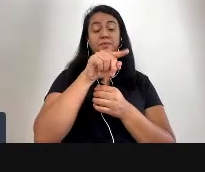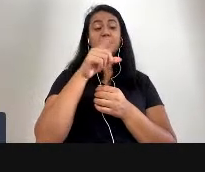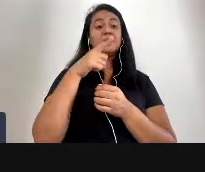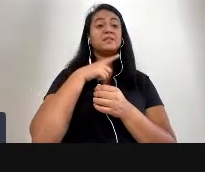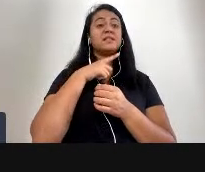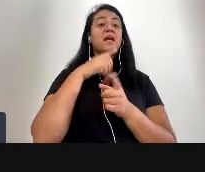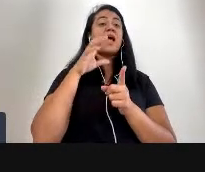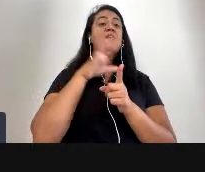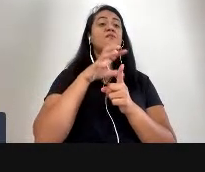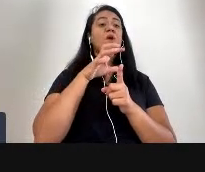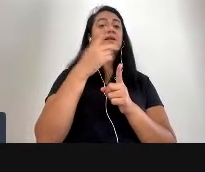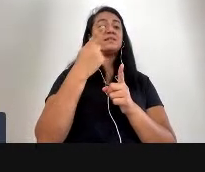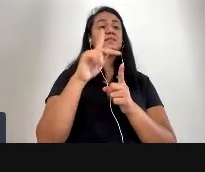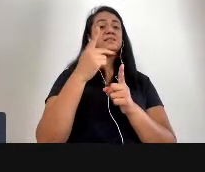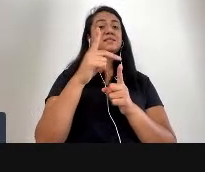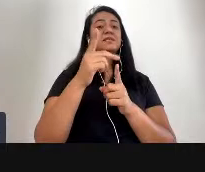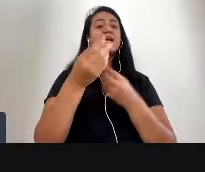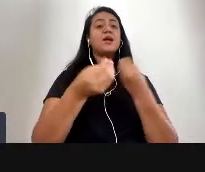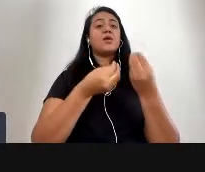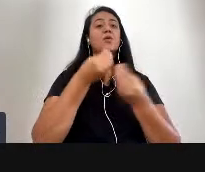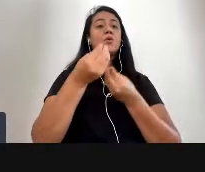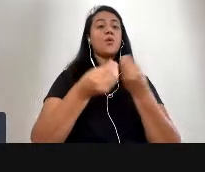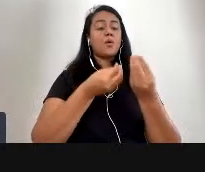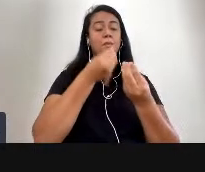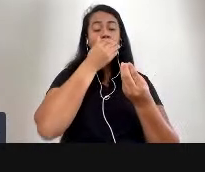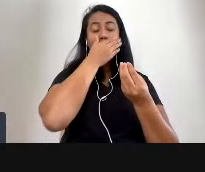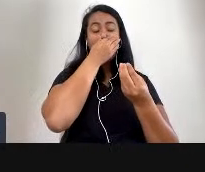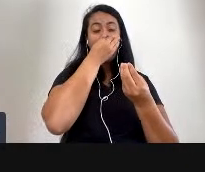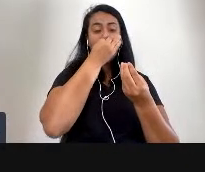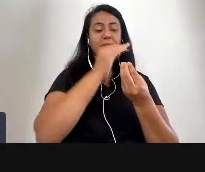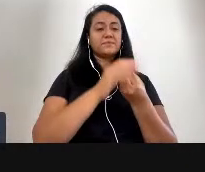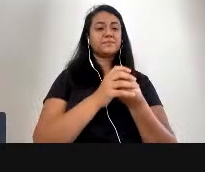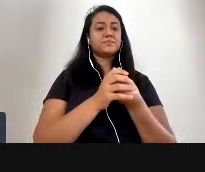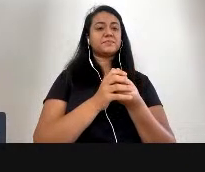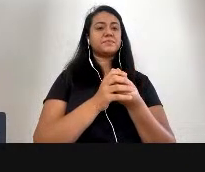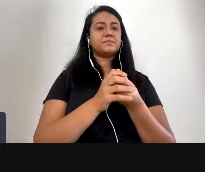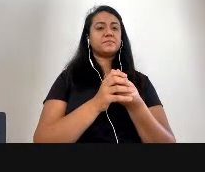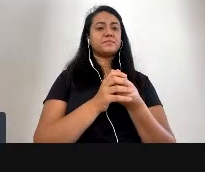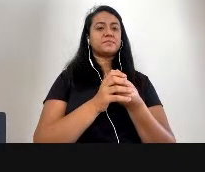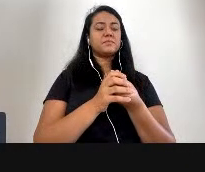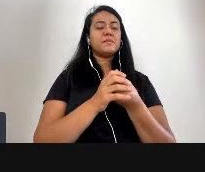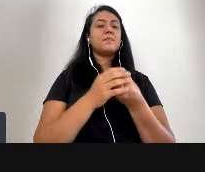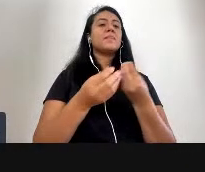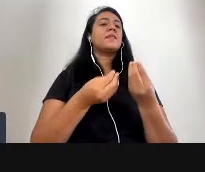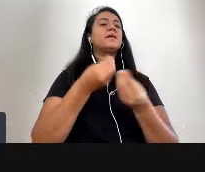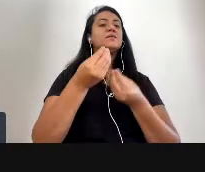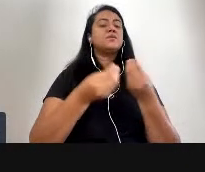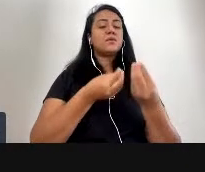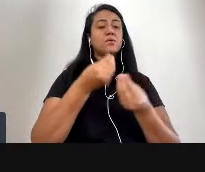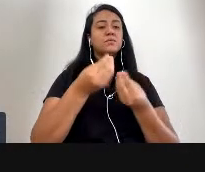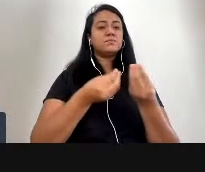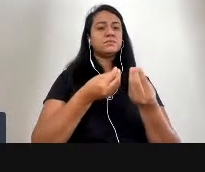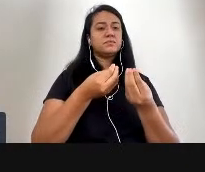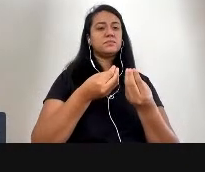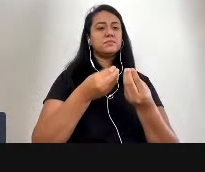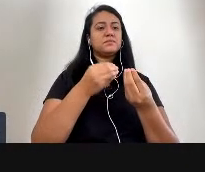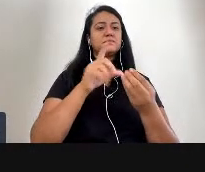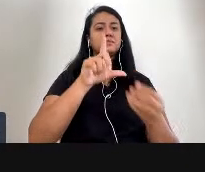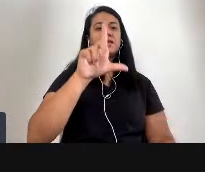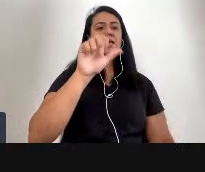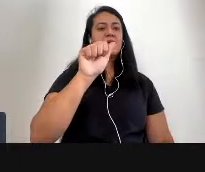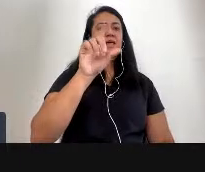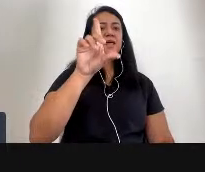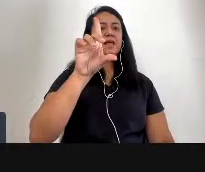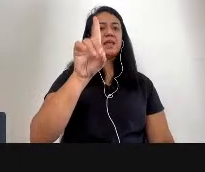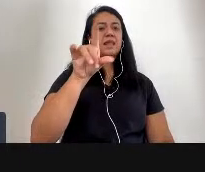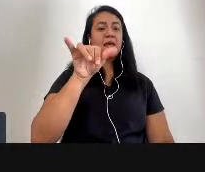influência dele foi essa revista que chama late home journal